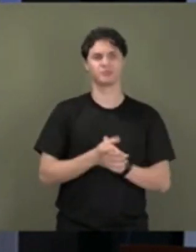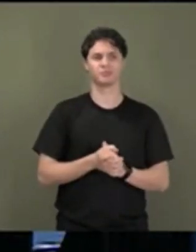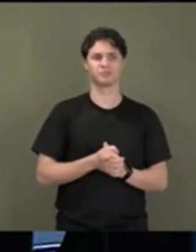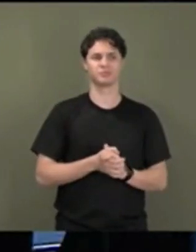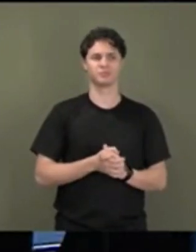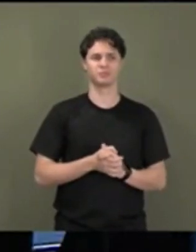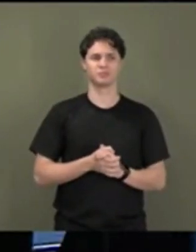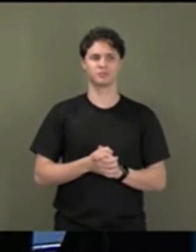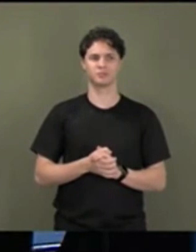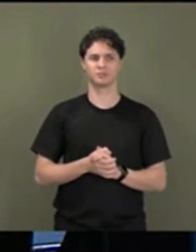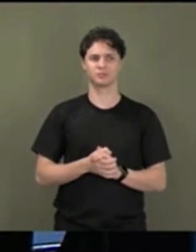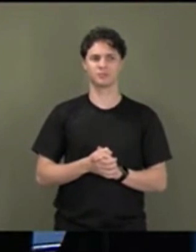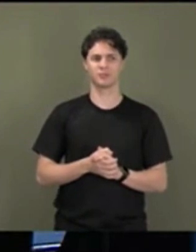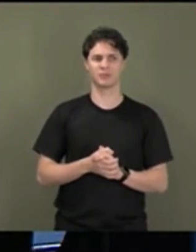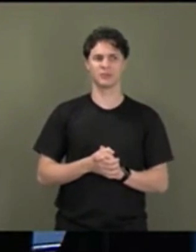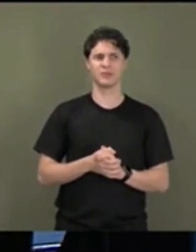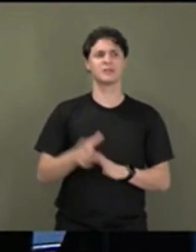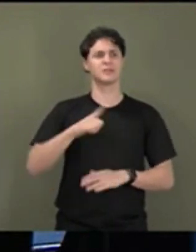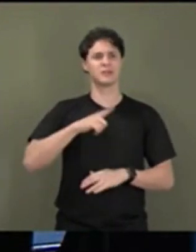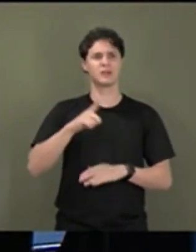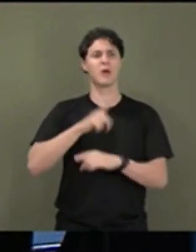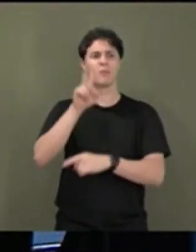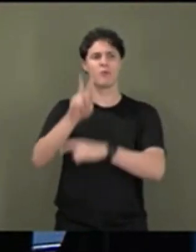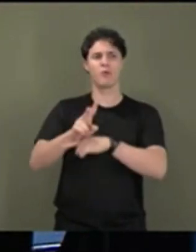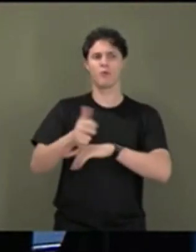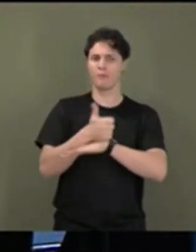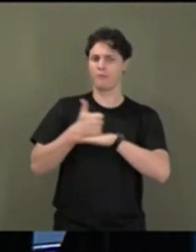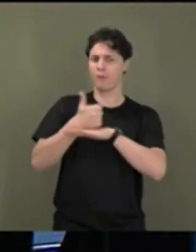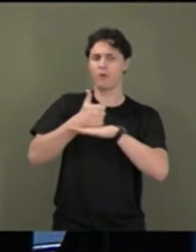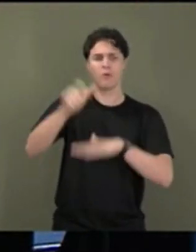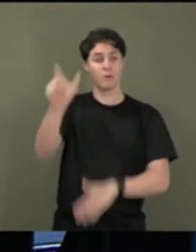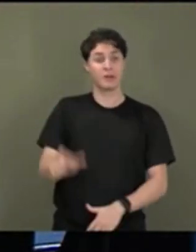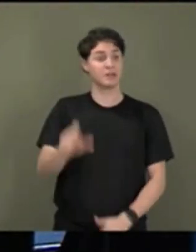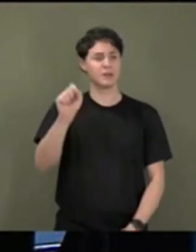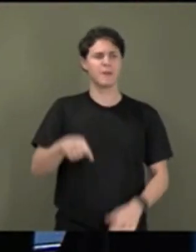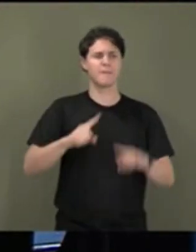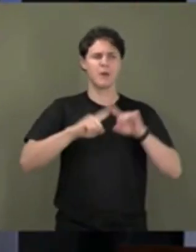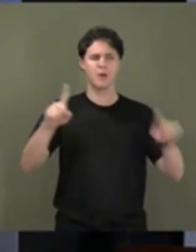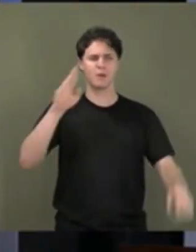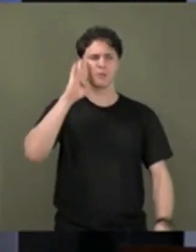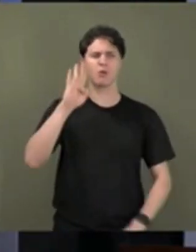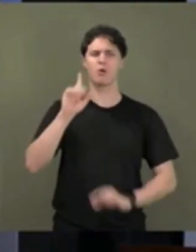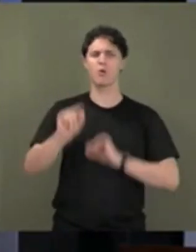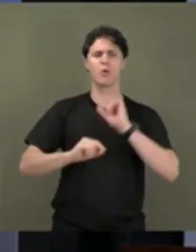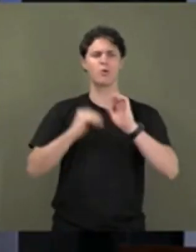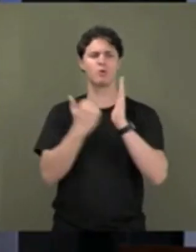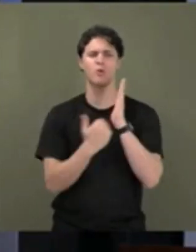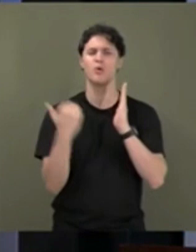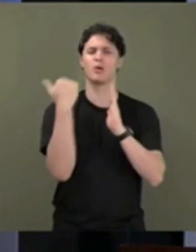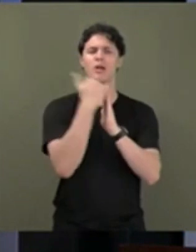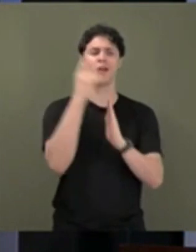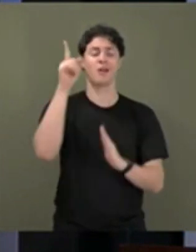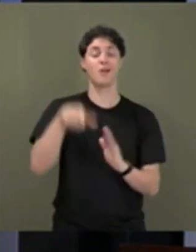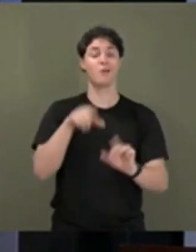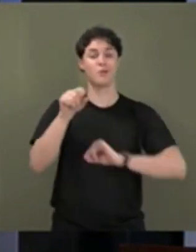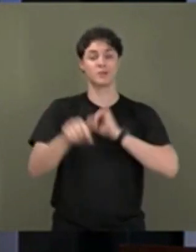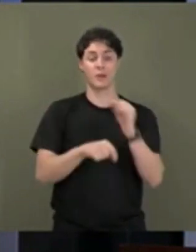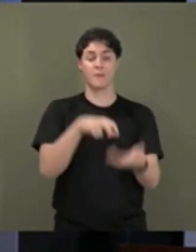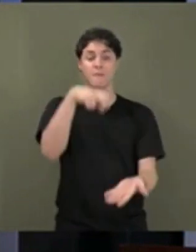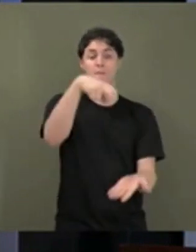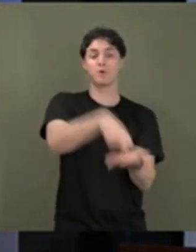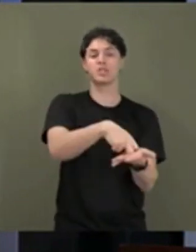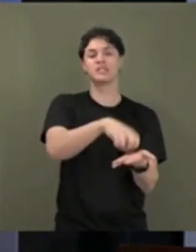na proteção do profissional, mas, acima de tudo, de punir os maus